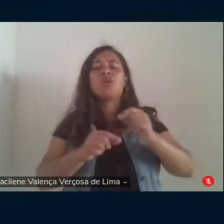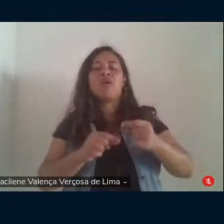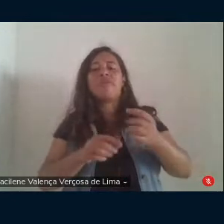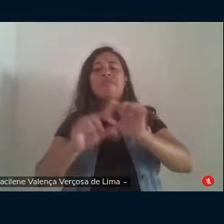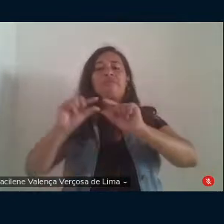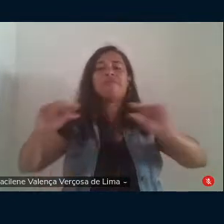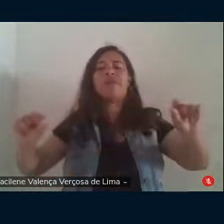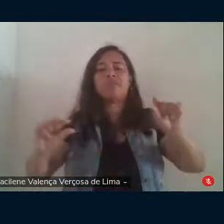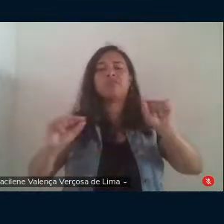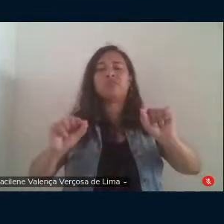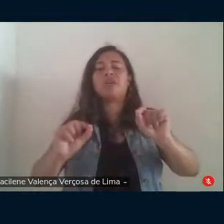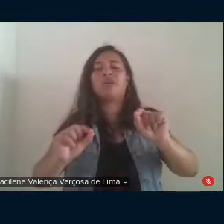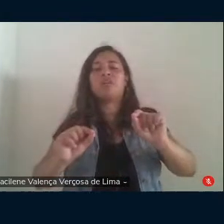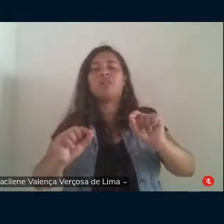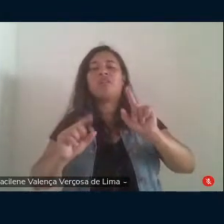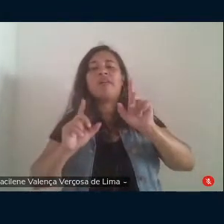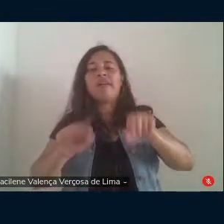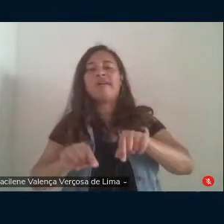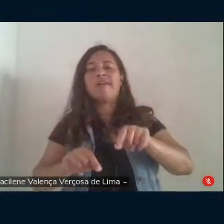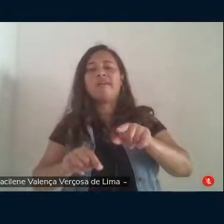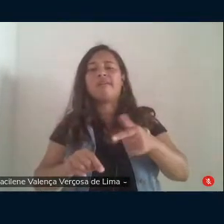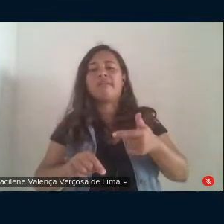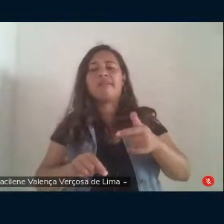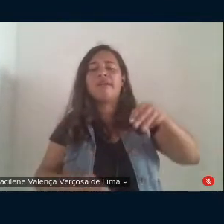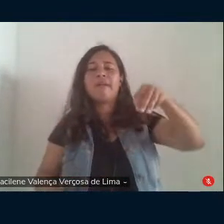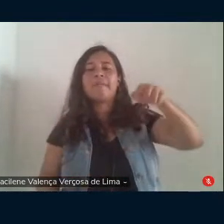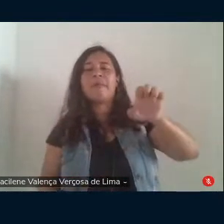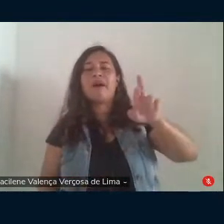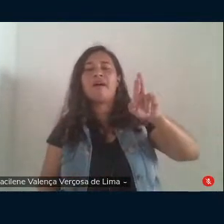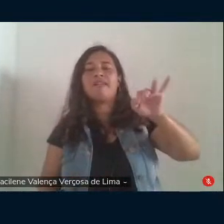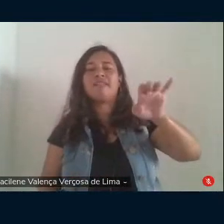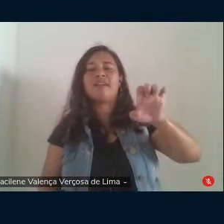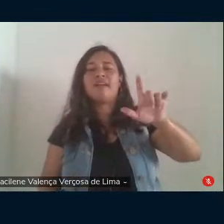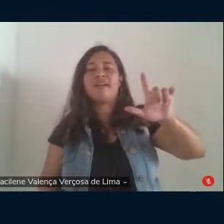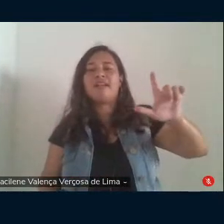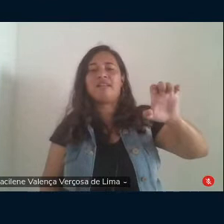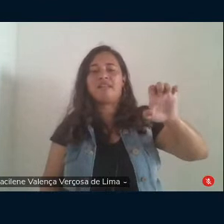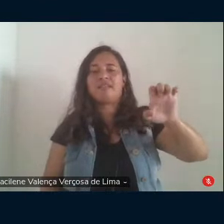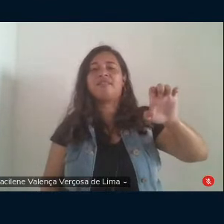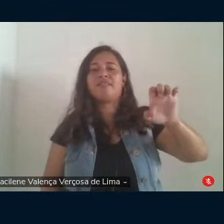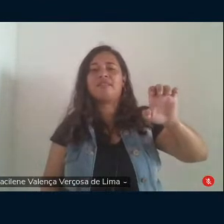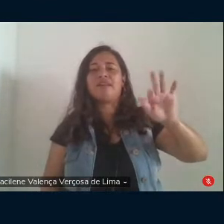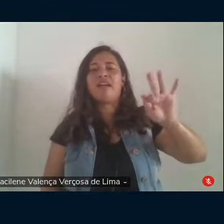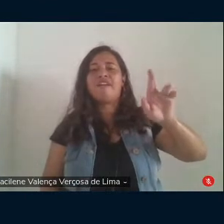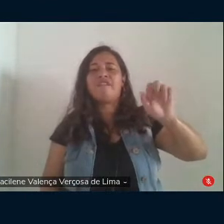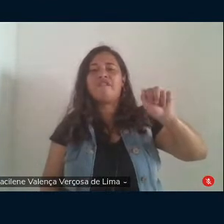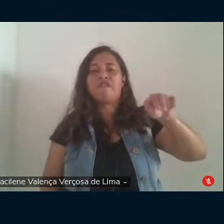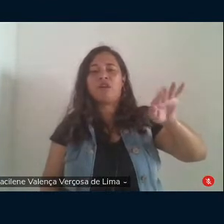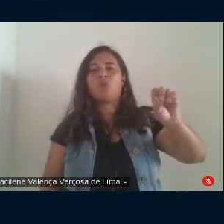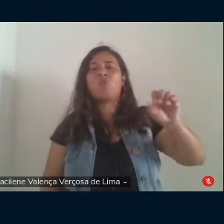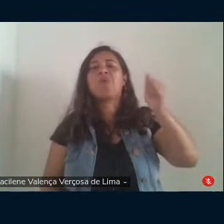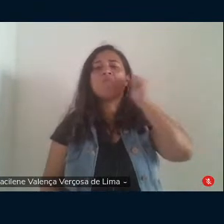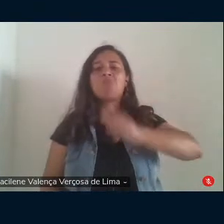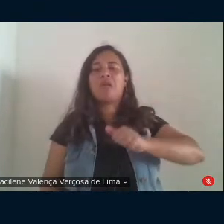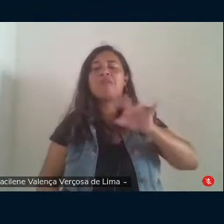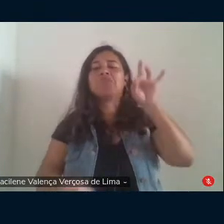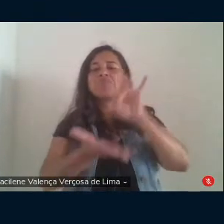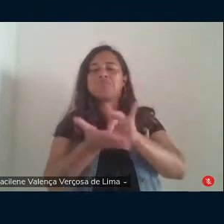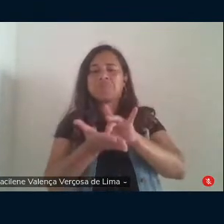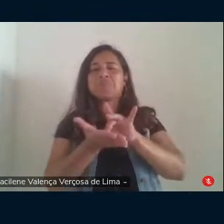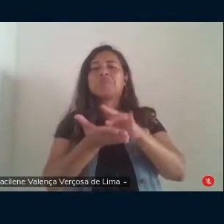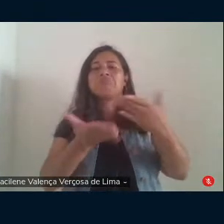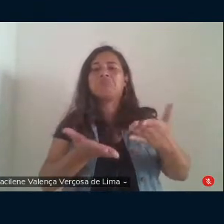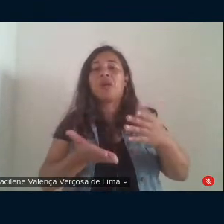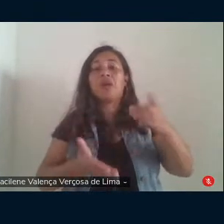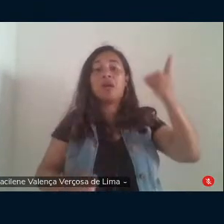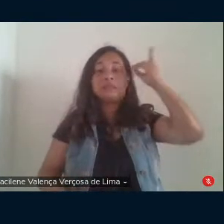notabilizada pela inesquecível Marielle Fran, é a palavra de uma mulher mais vale. Na realidade, com Dilma,